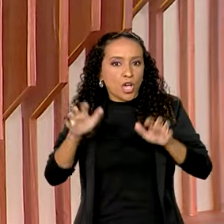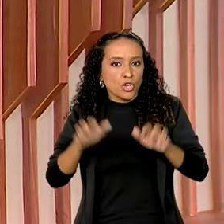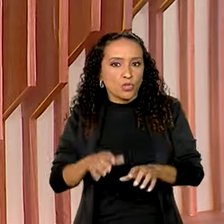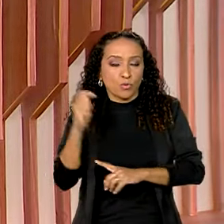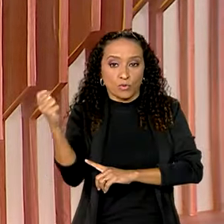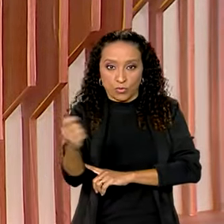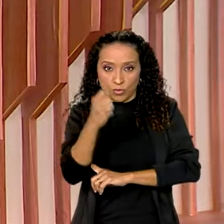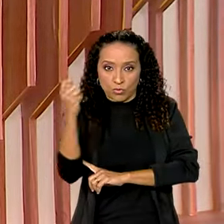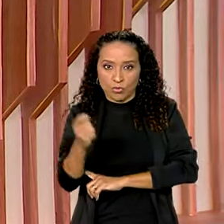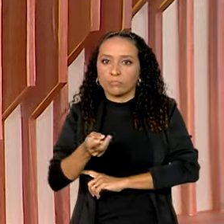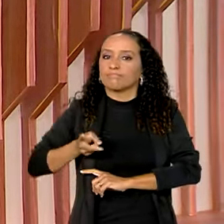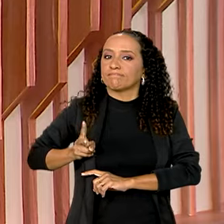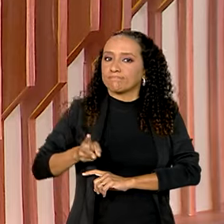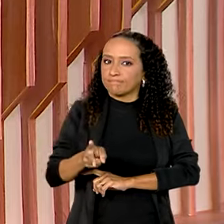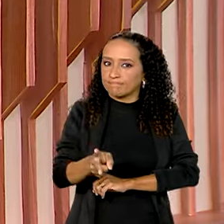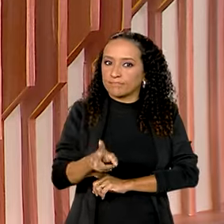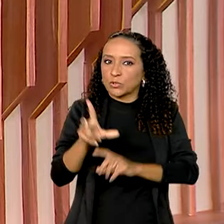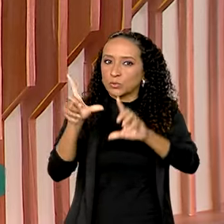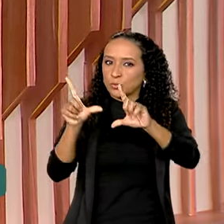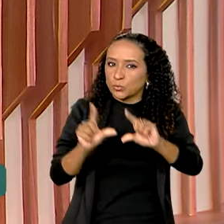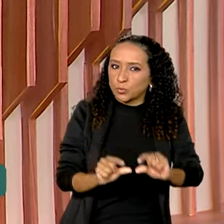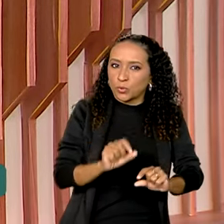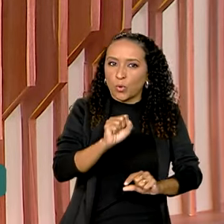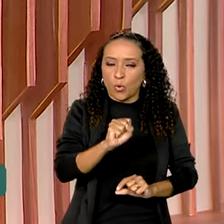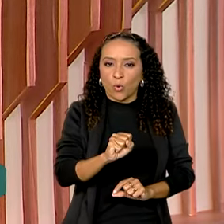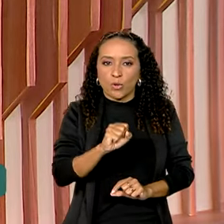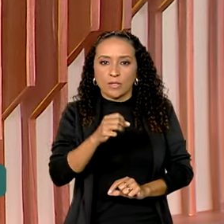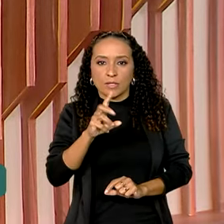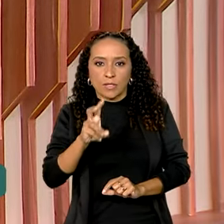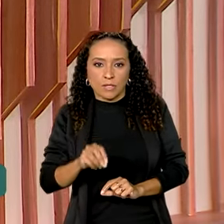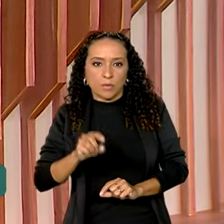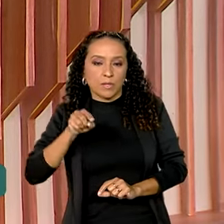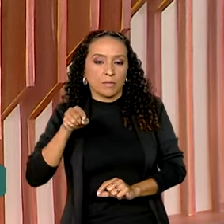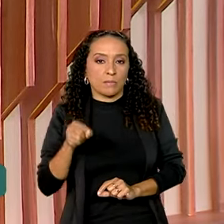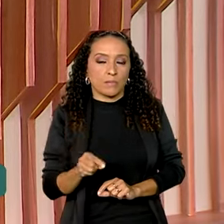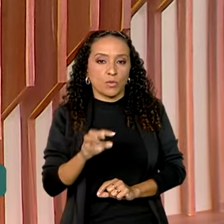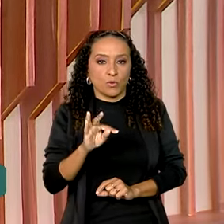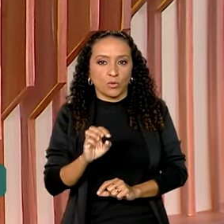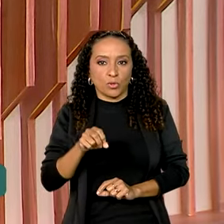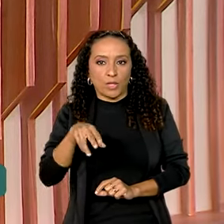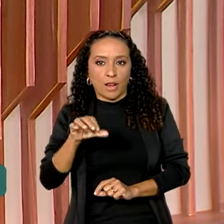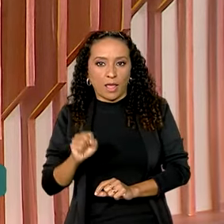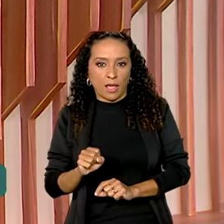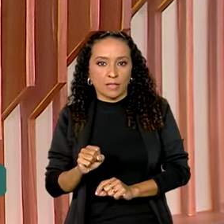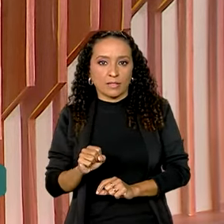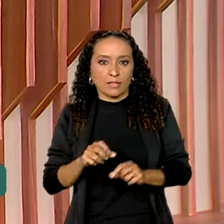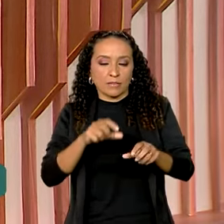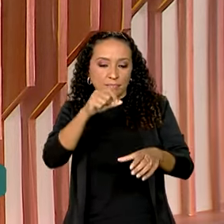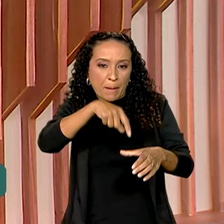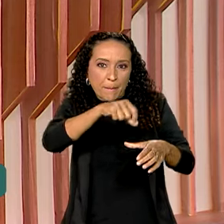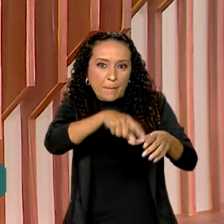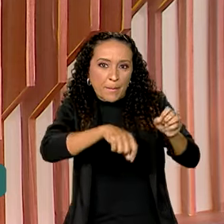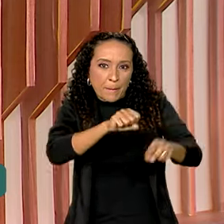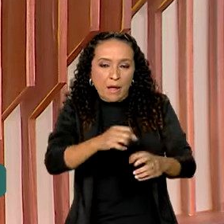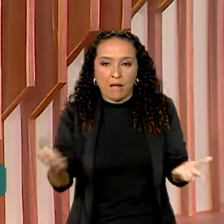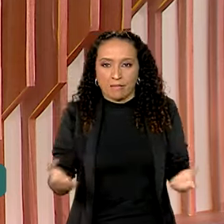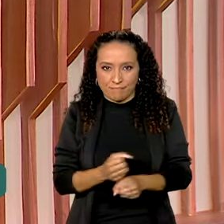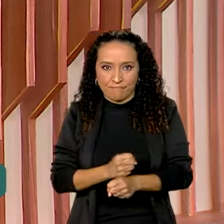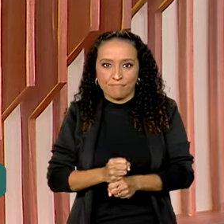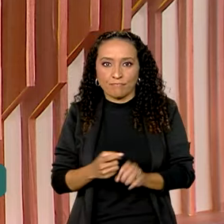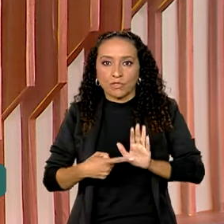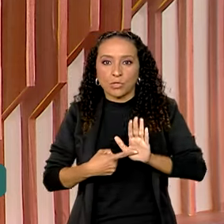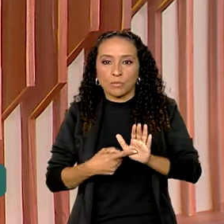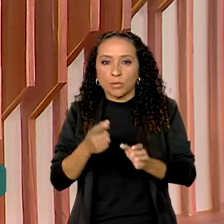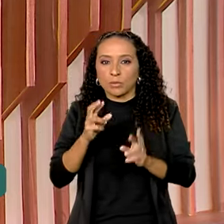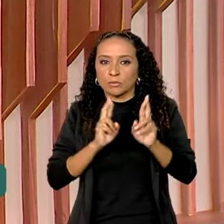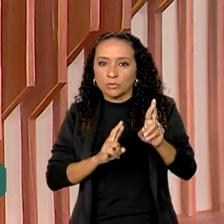o Rio Grande do Sul devem causar uma redução de 850 mil toneladas na safra de grãos este ano. É o que mostra